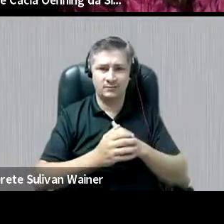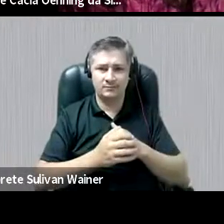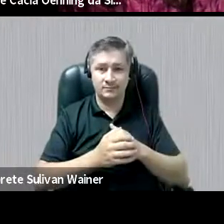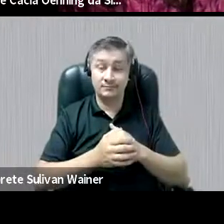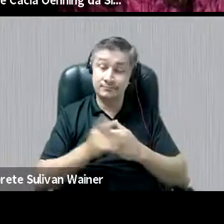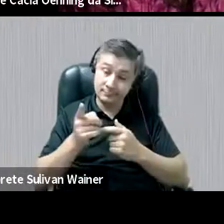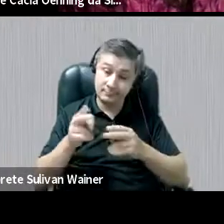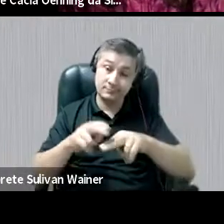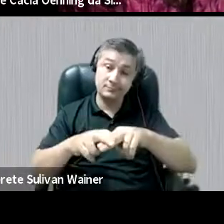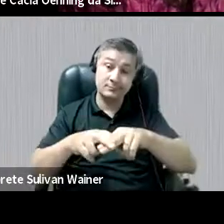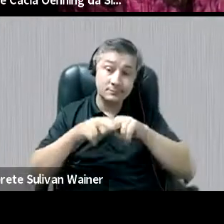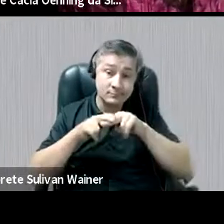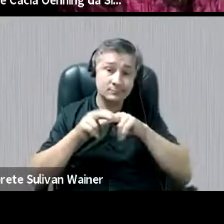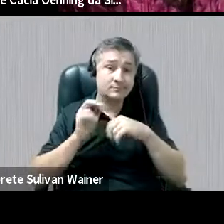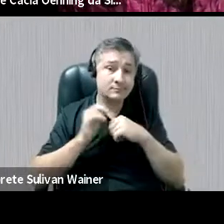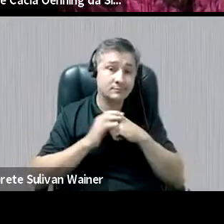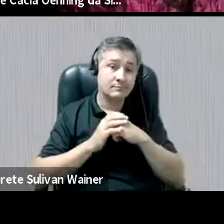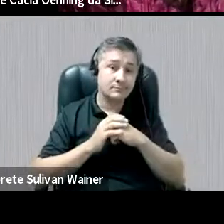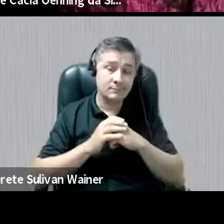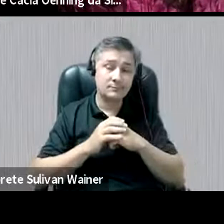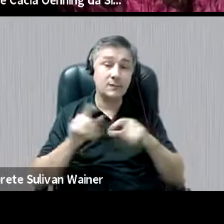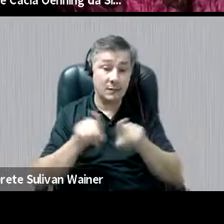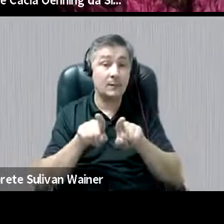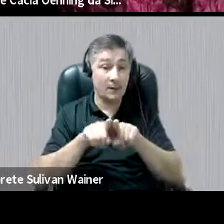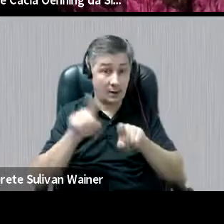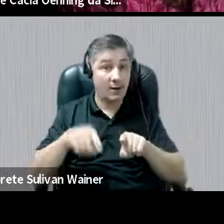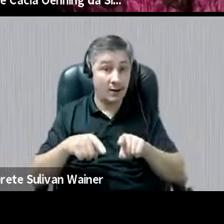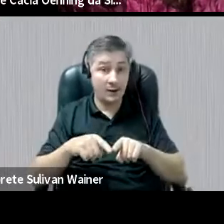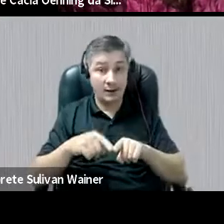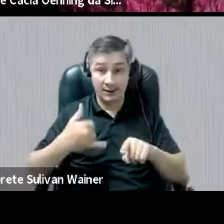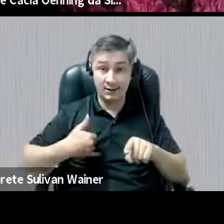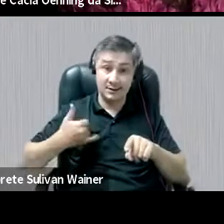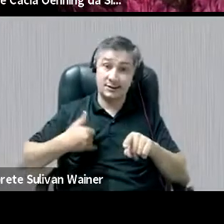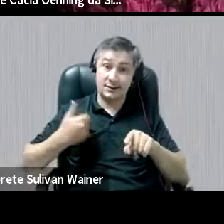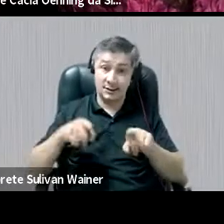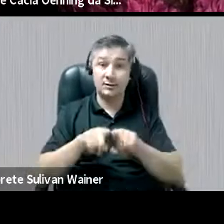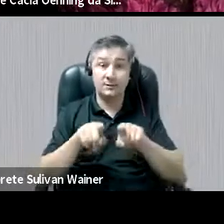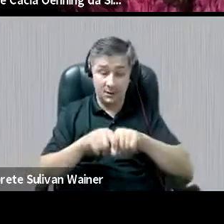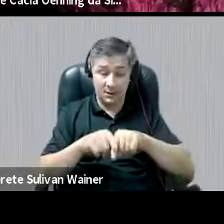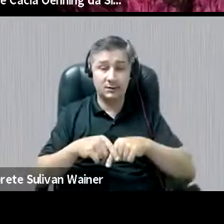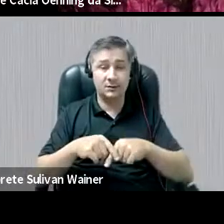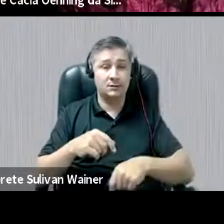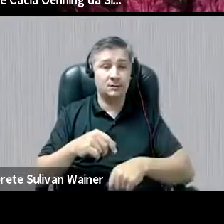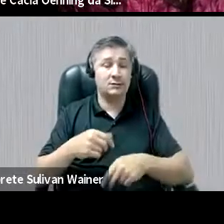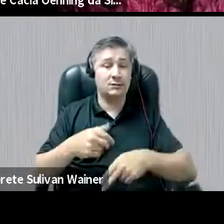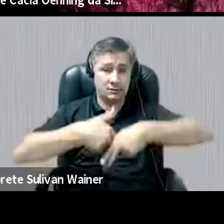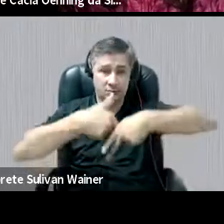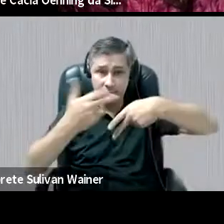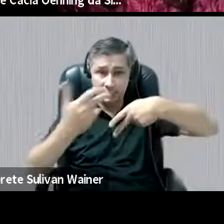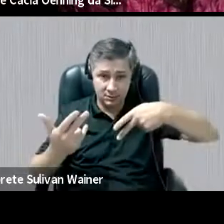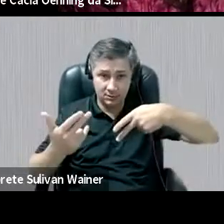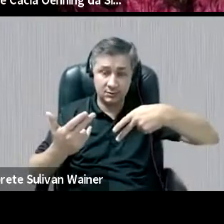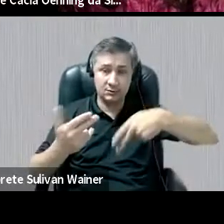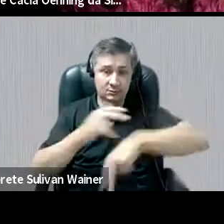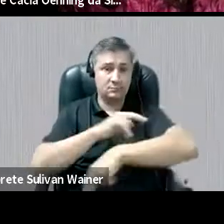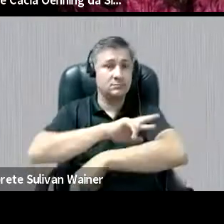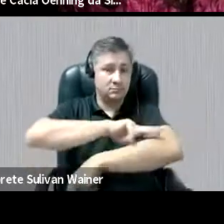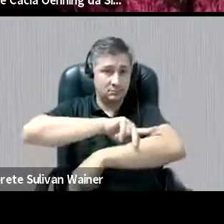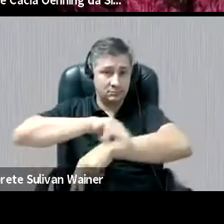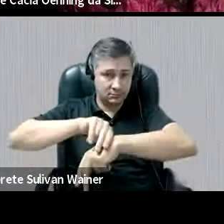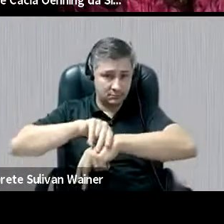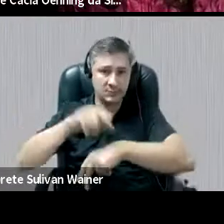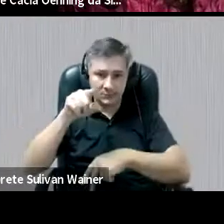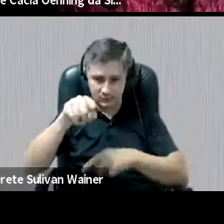nesse caso, também é uma questão etária e étnico-racial, então, para mim, é debate bastante importante, que você